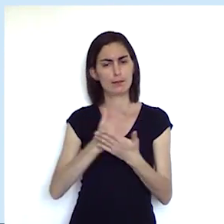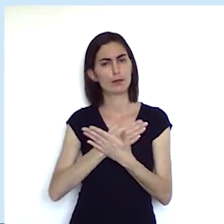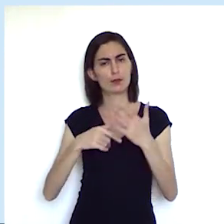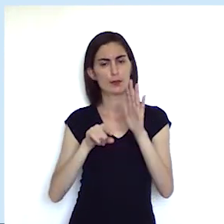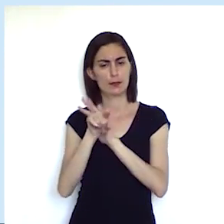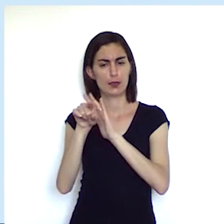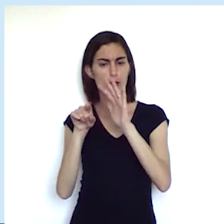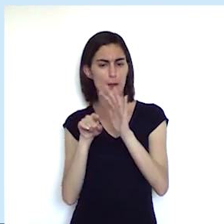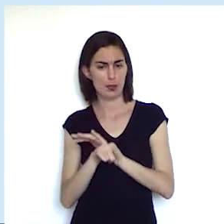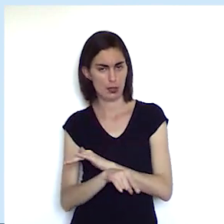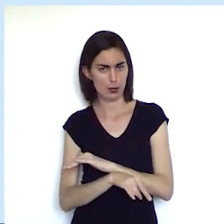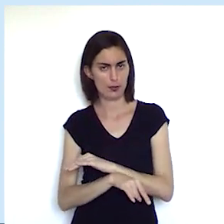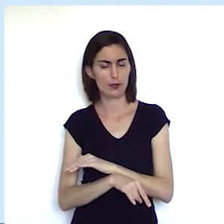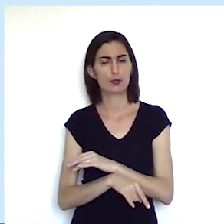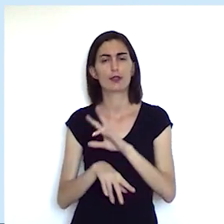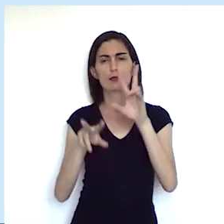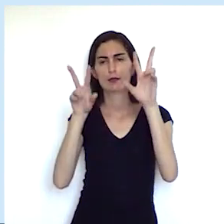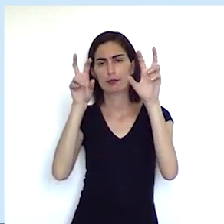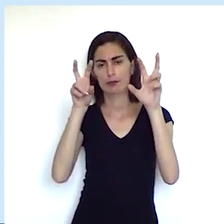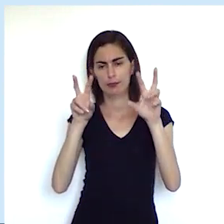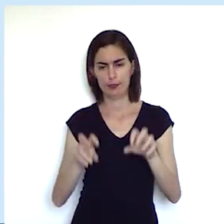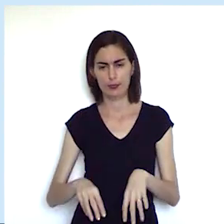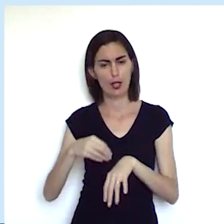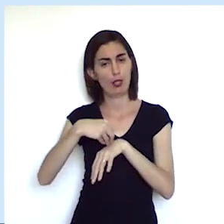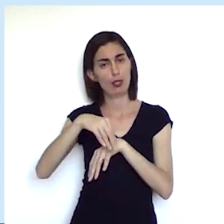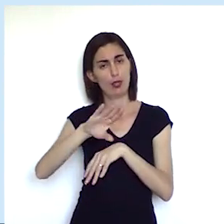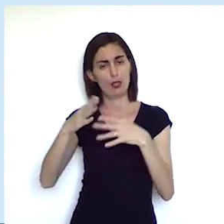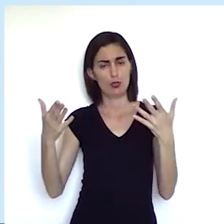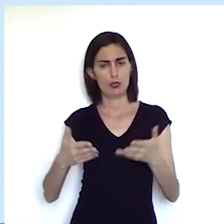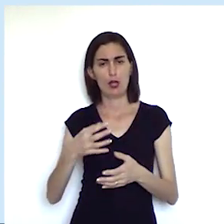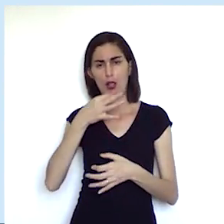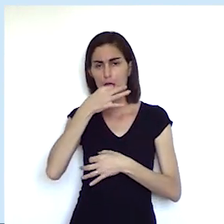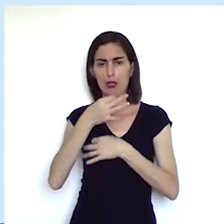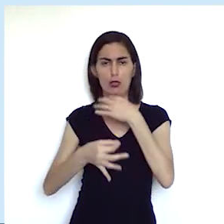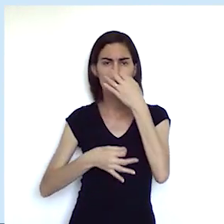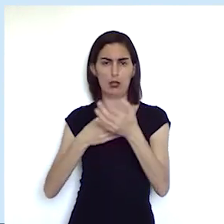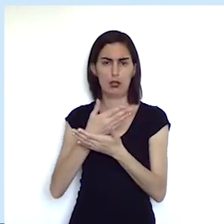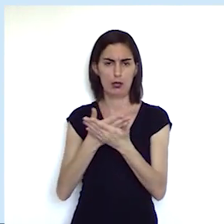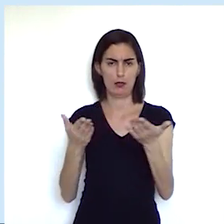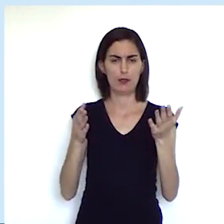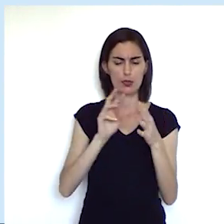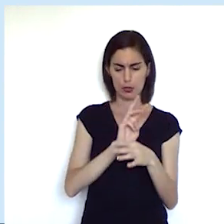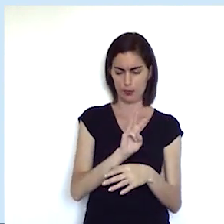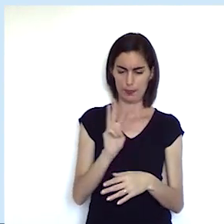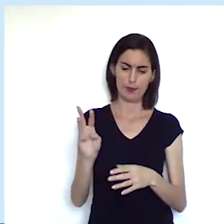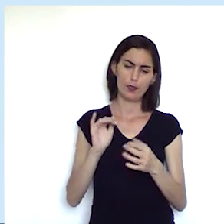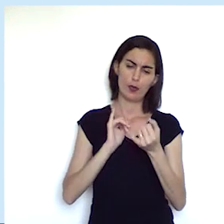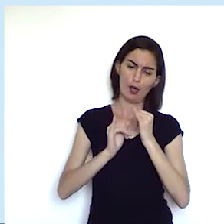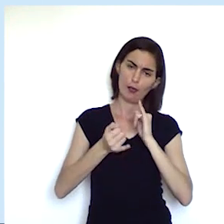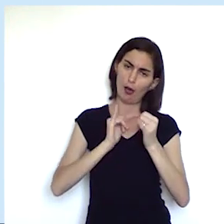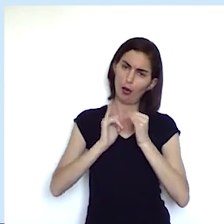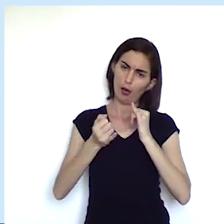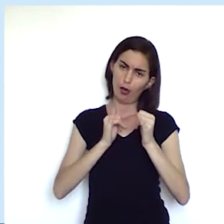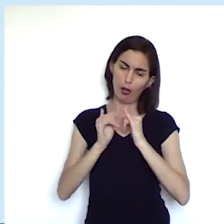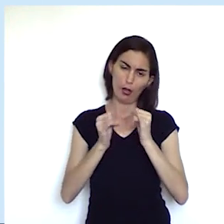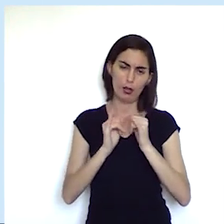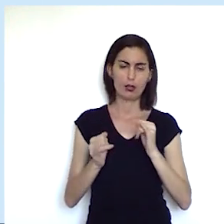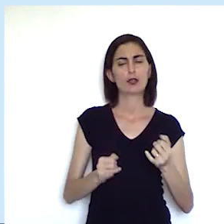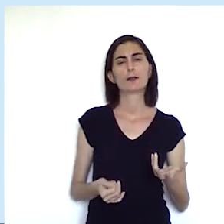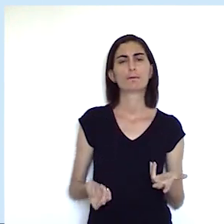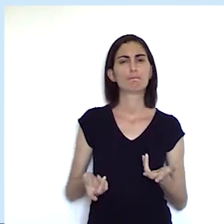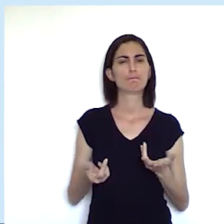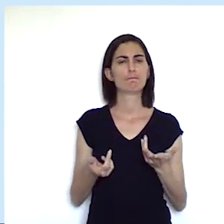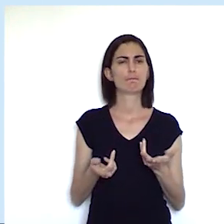para a gente refletir o tema e deixo aqui desde já a dica para que vocês possam acessar a internet buscar os livros que